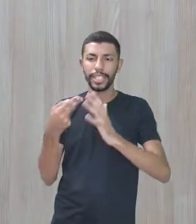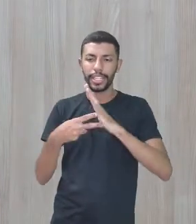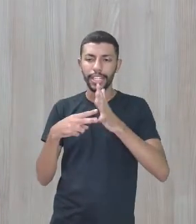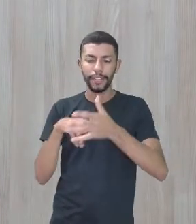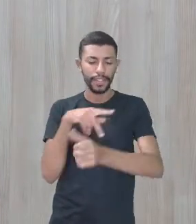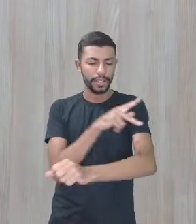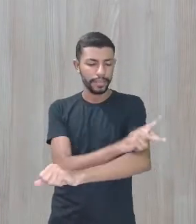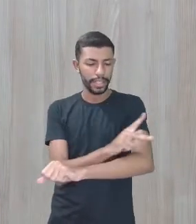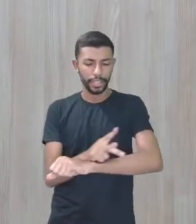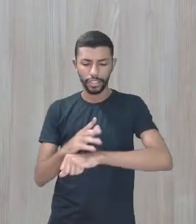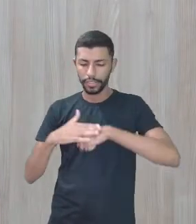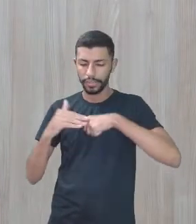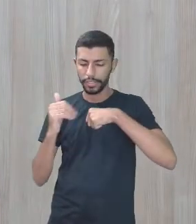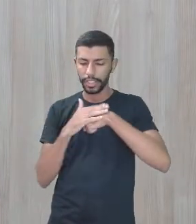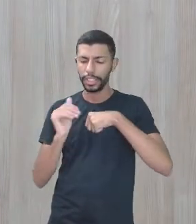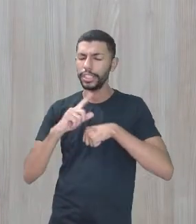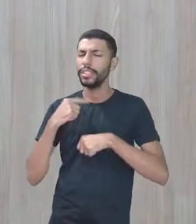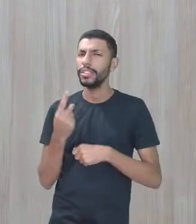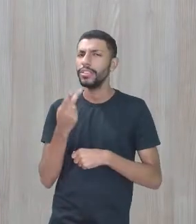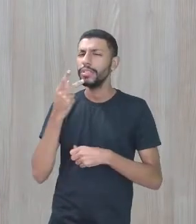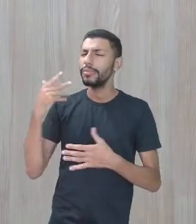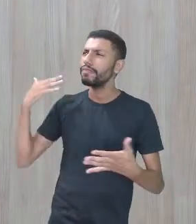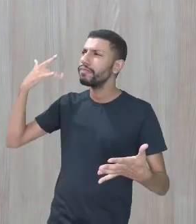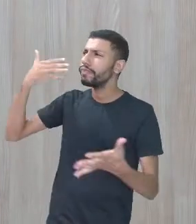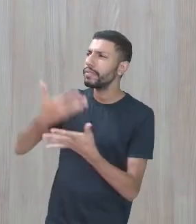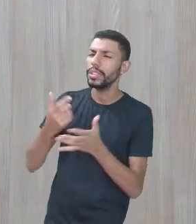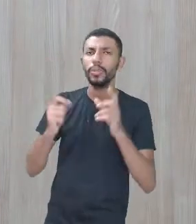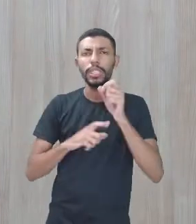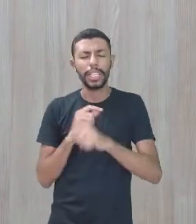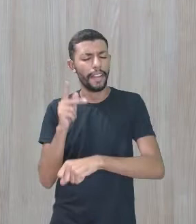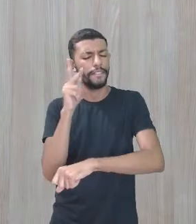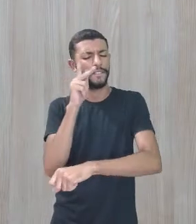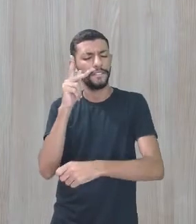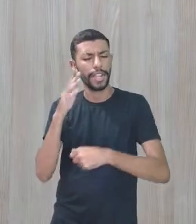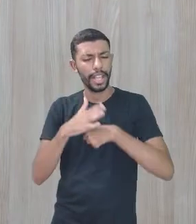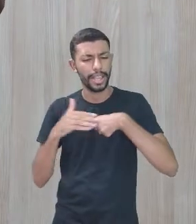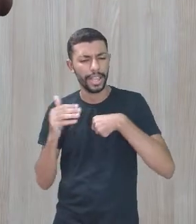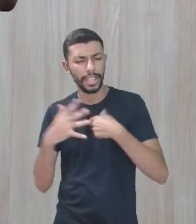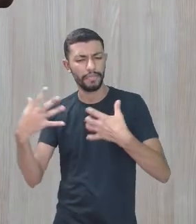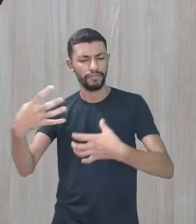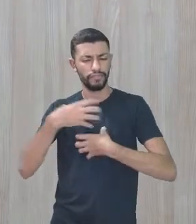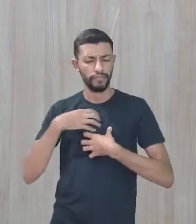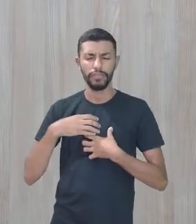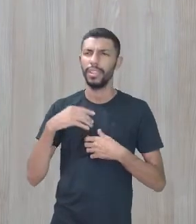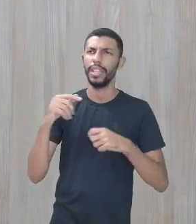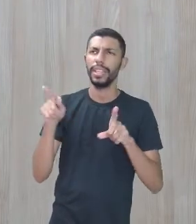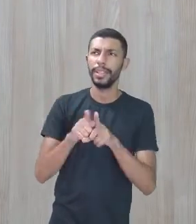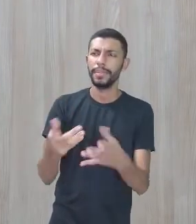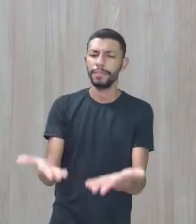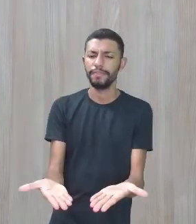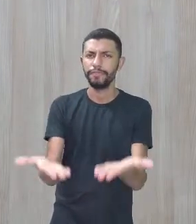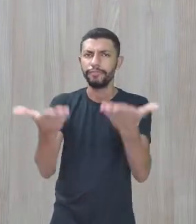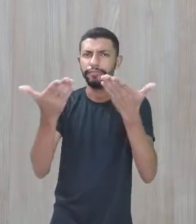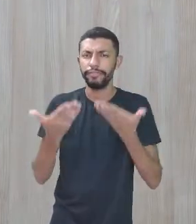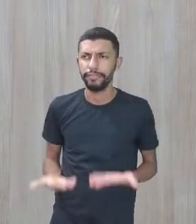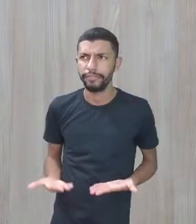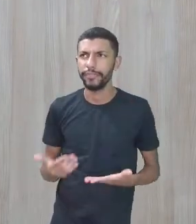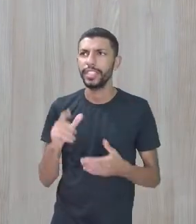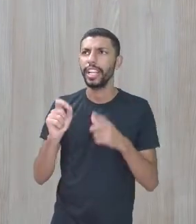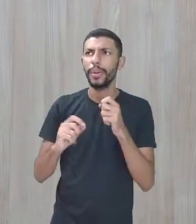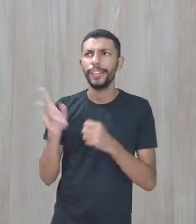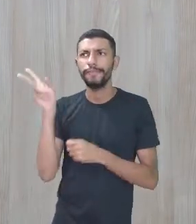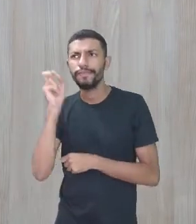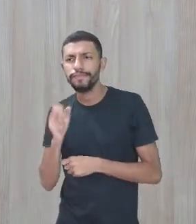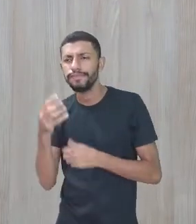Falamos desde o primeiro momento o é afetividade, é tudo que nos afeta. Falamos também do acolhimento, que é aquela